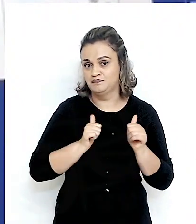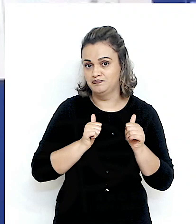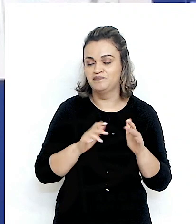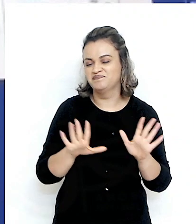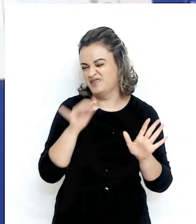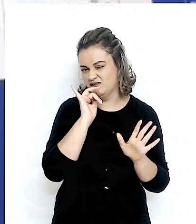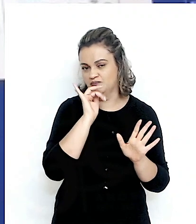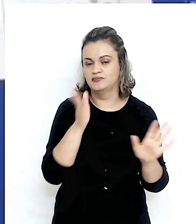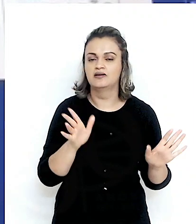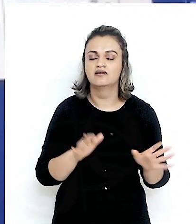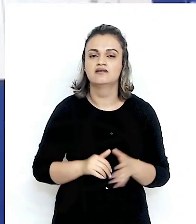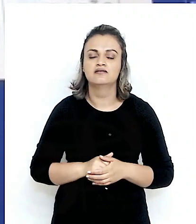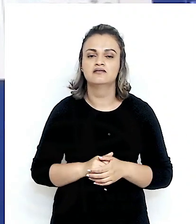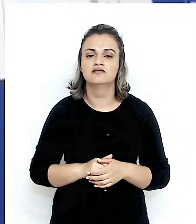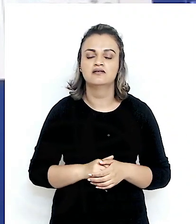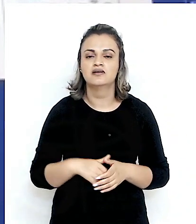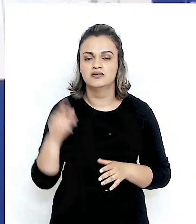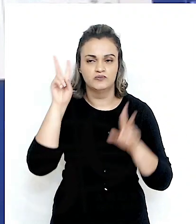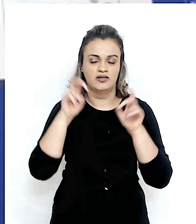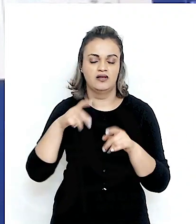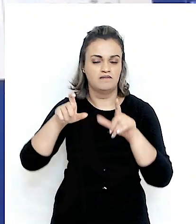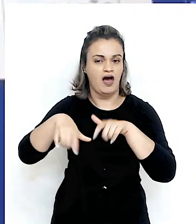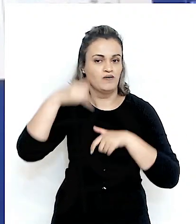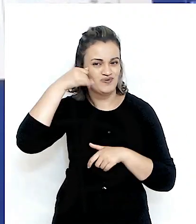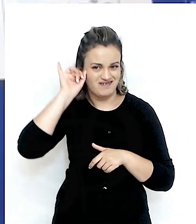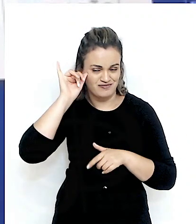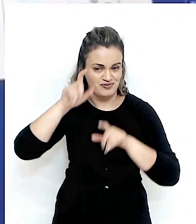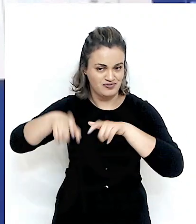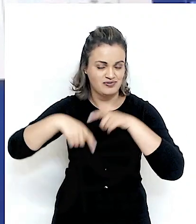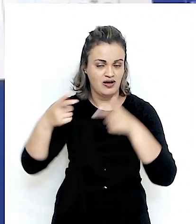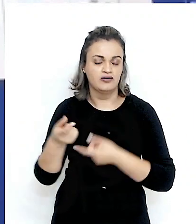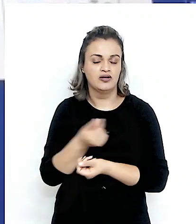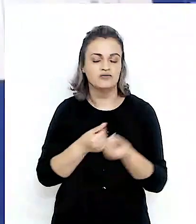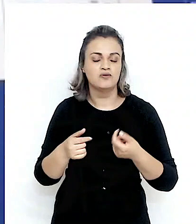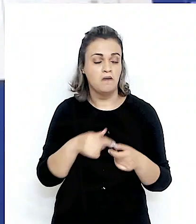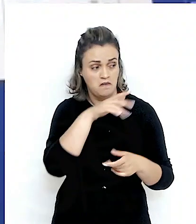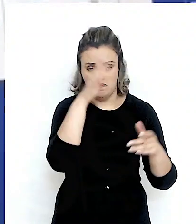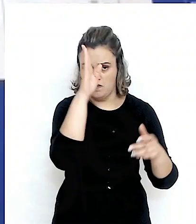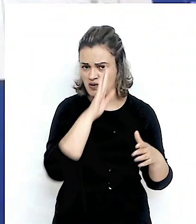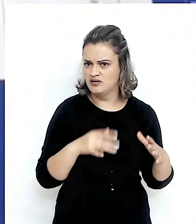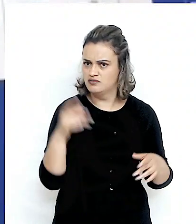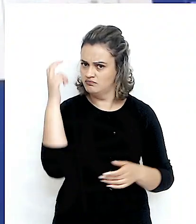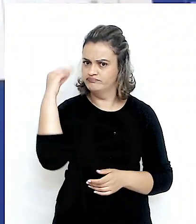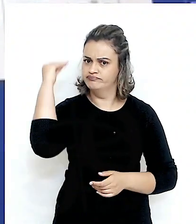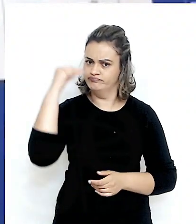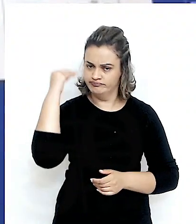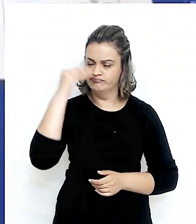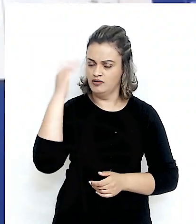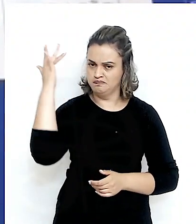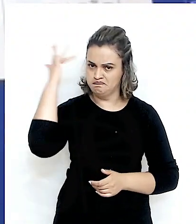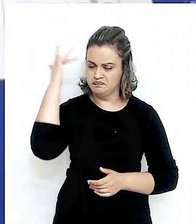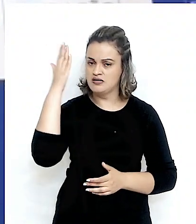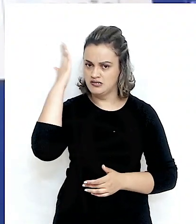por exemplo, assim, no setor do agronegócio, né, onde o Brasil é uma potência, né, uma potência global, isso